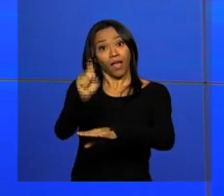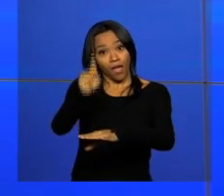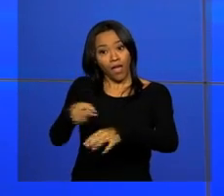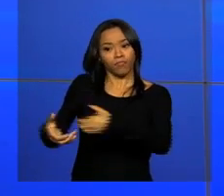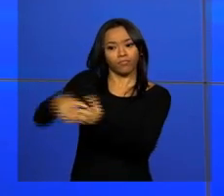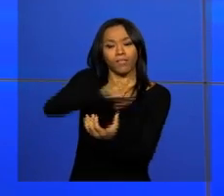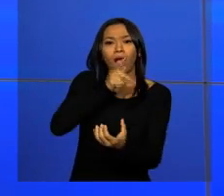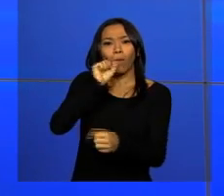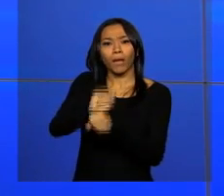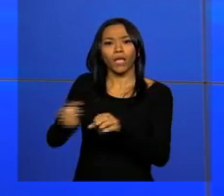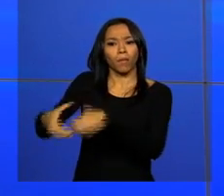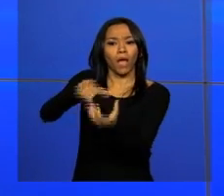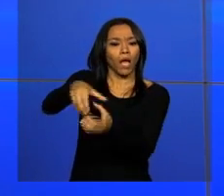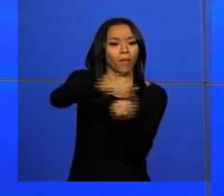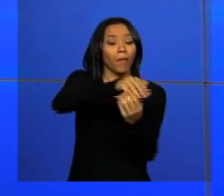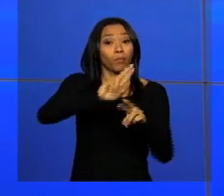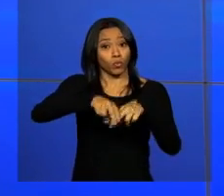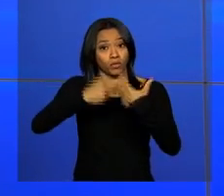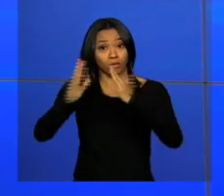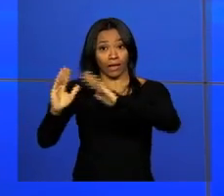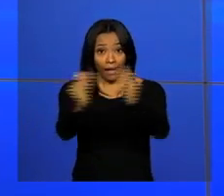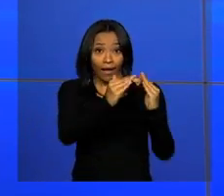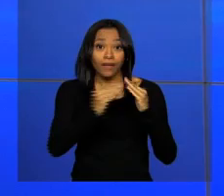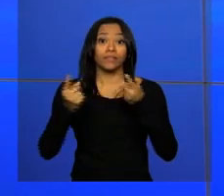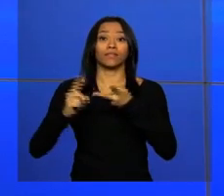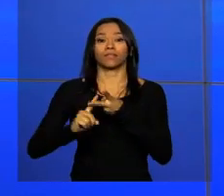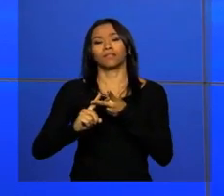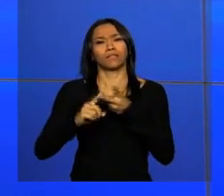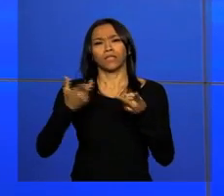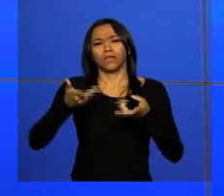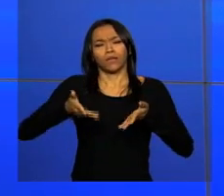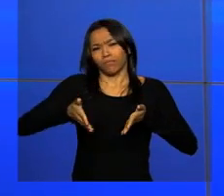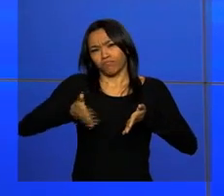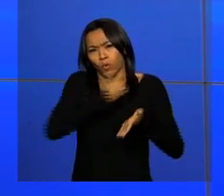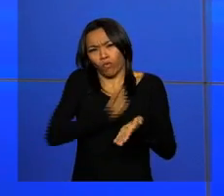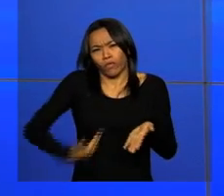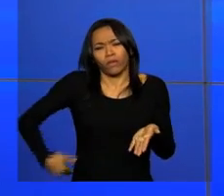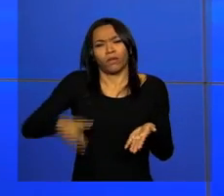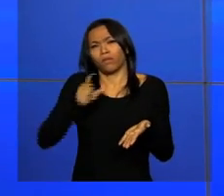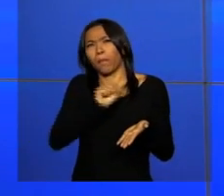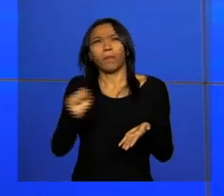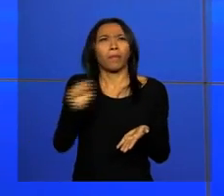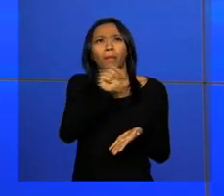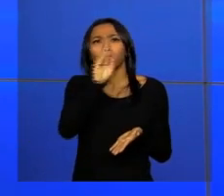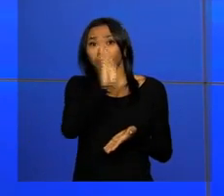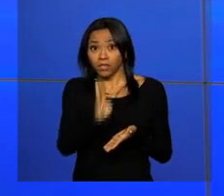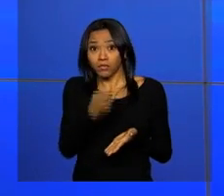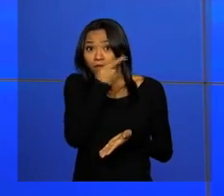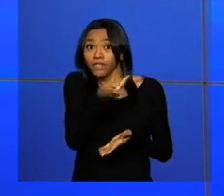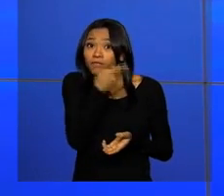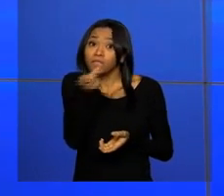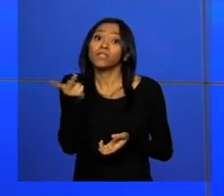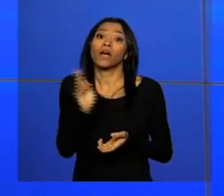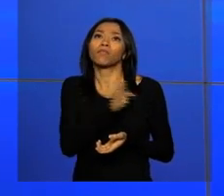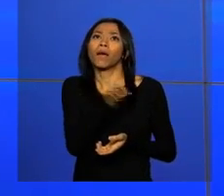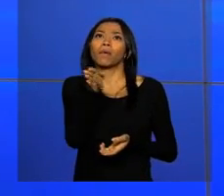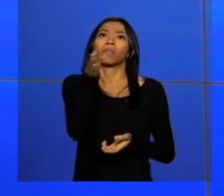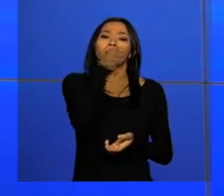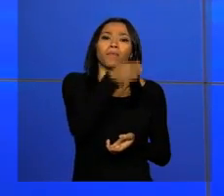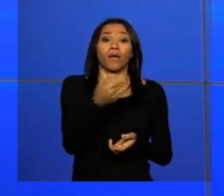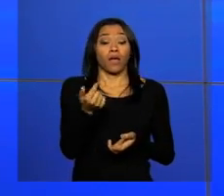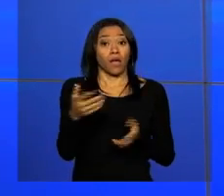do mosquito. Por isso, casas, residências, prédios públicos em todo o país estão sendo visitados. Até agora,